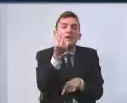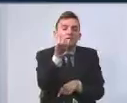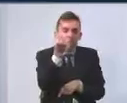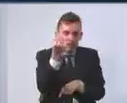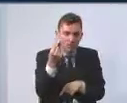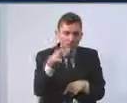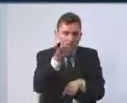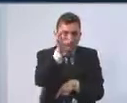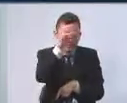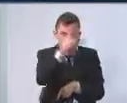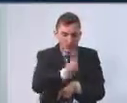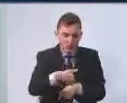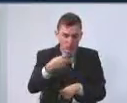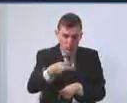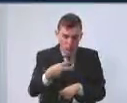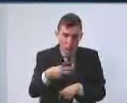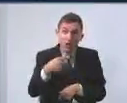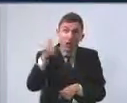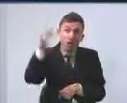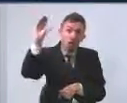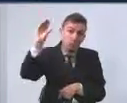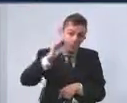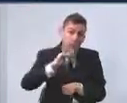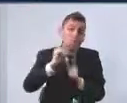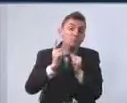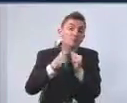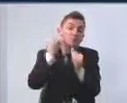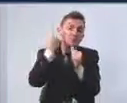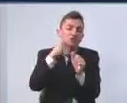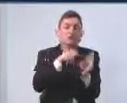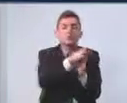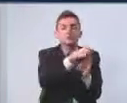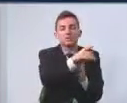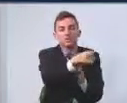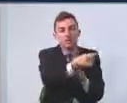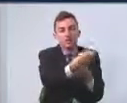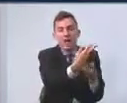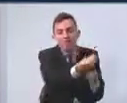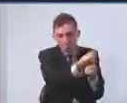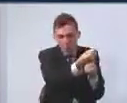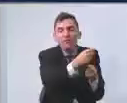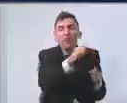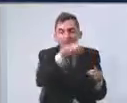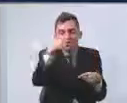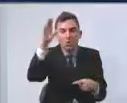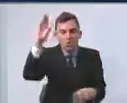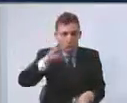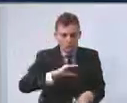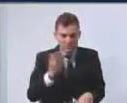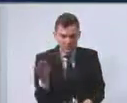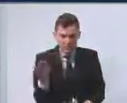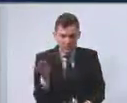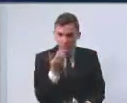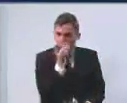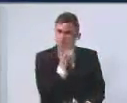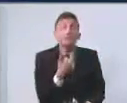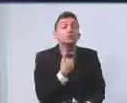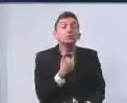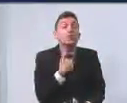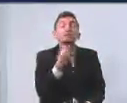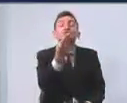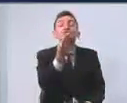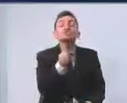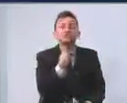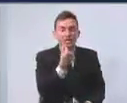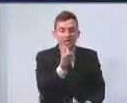aplicados em nossa cidade, precisam ser aprovados pelos conselhos. Não há aplicação direta, como